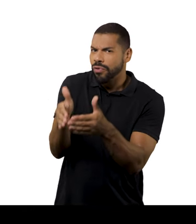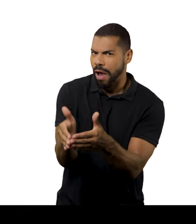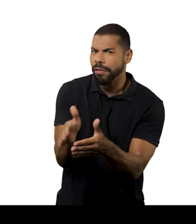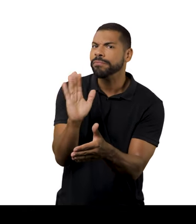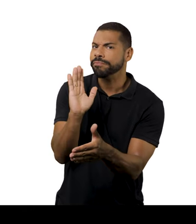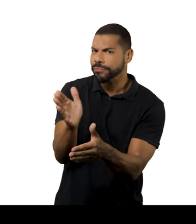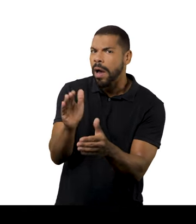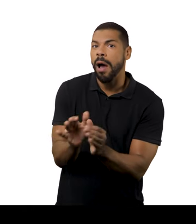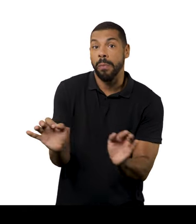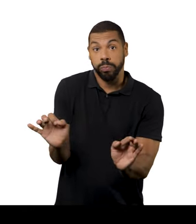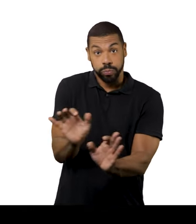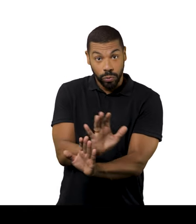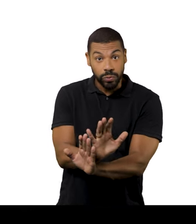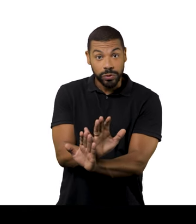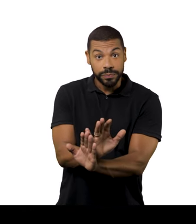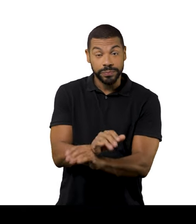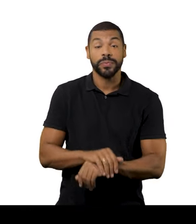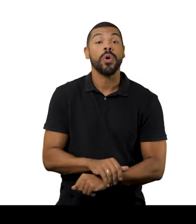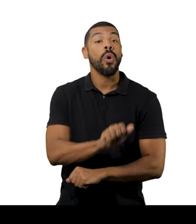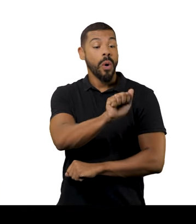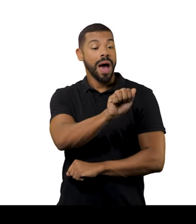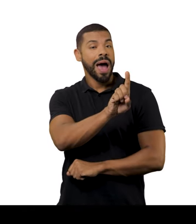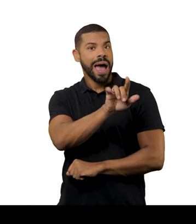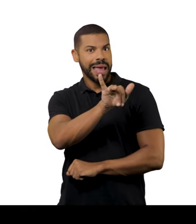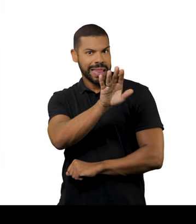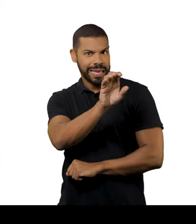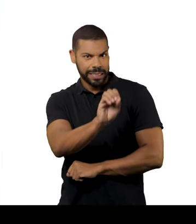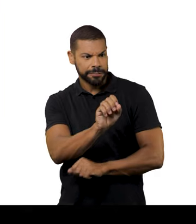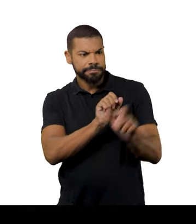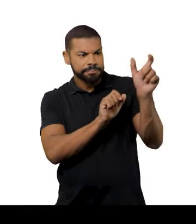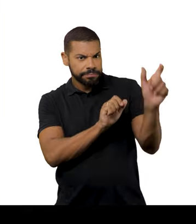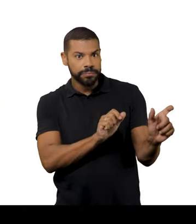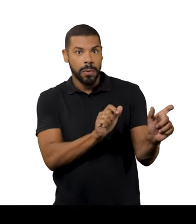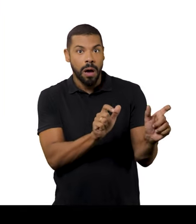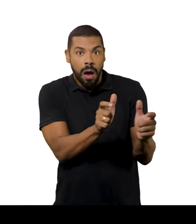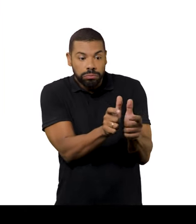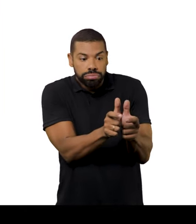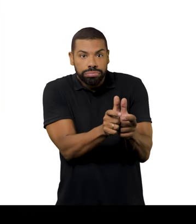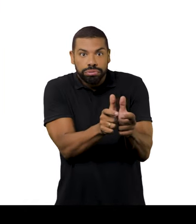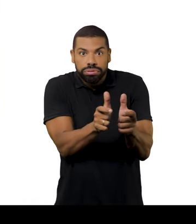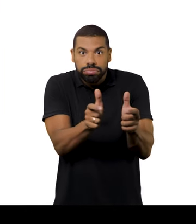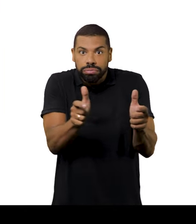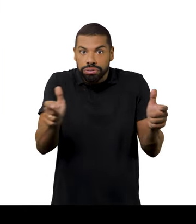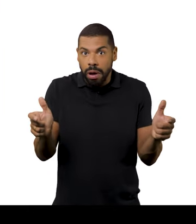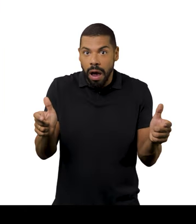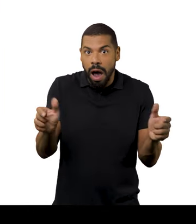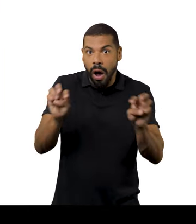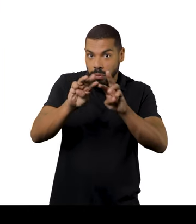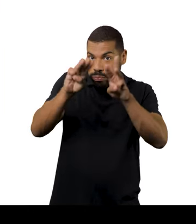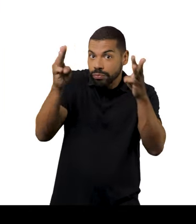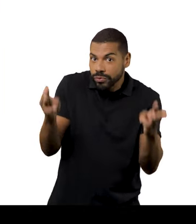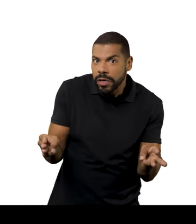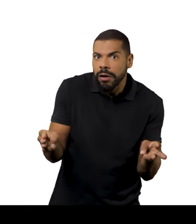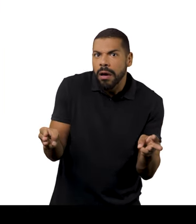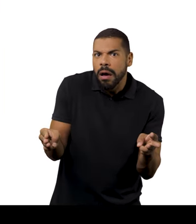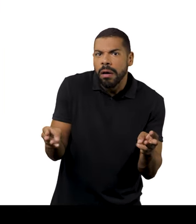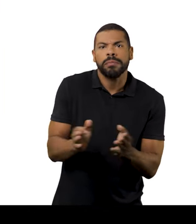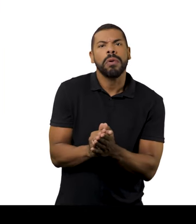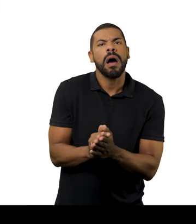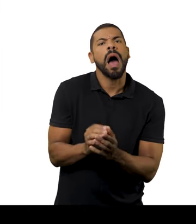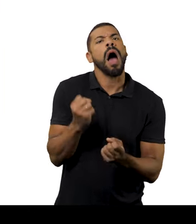rico, mas já pronto, o Adriano quis aumentar o acervo de moda do museu